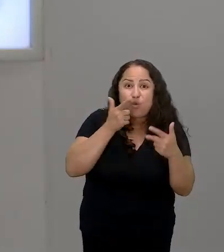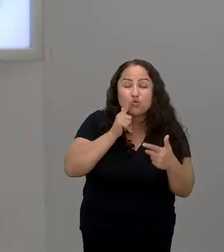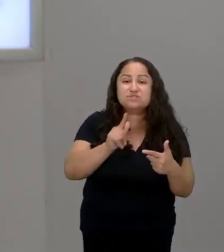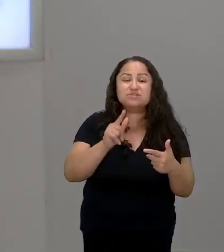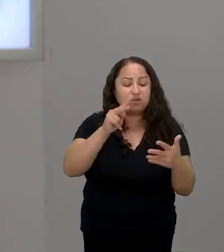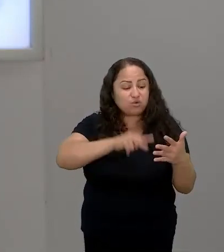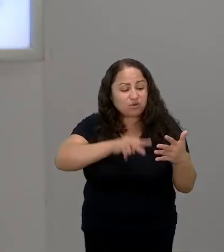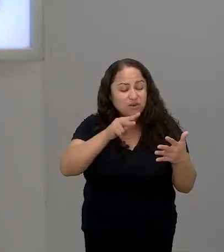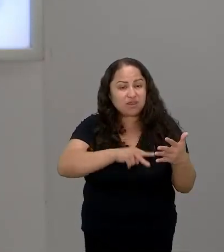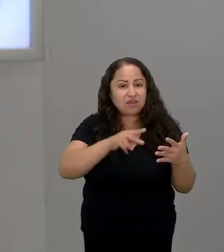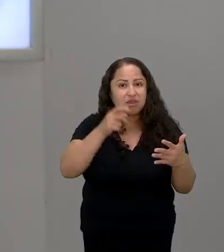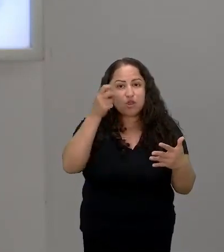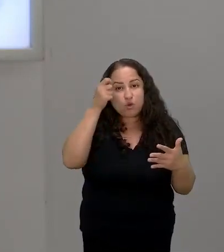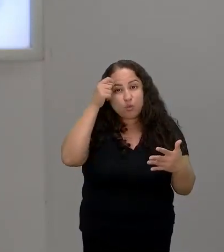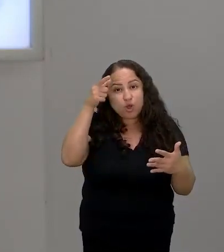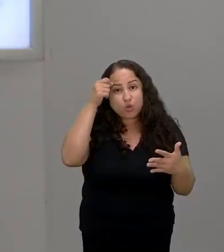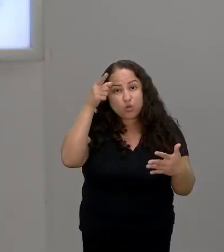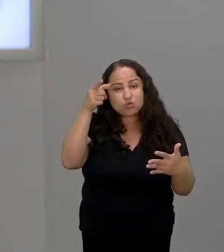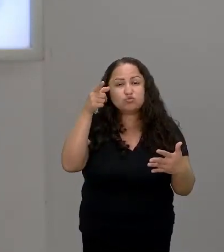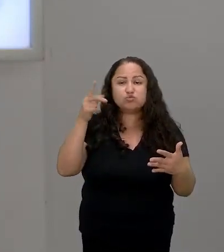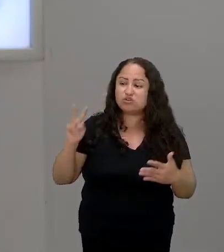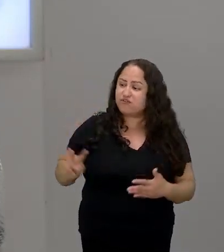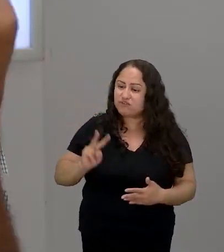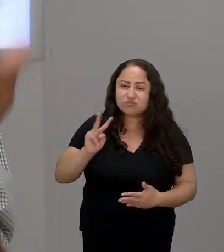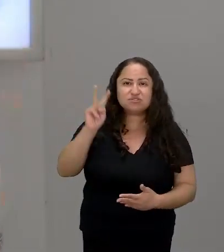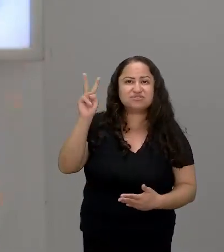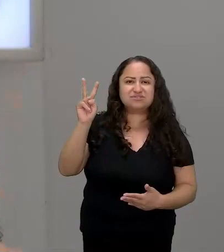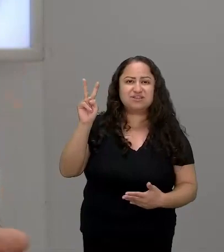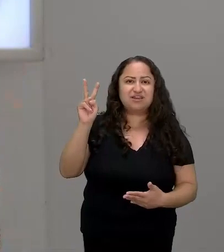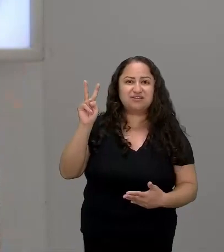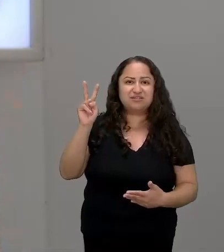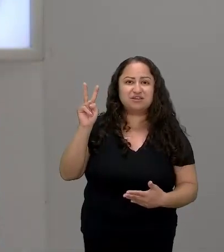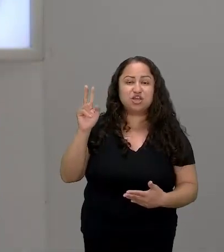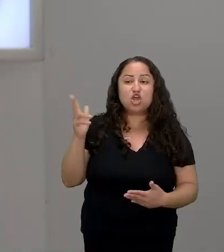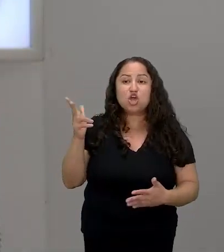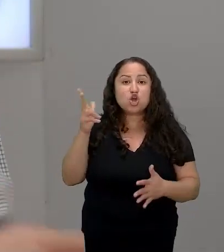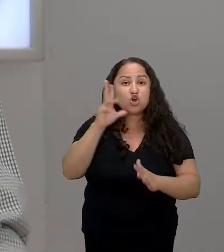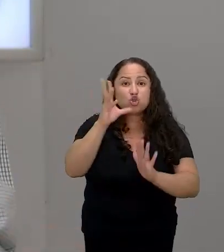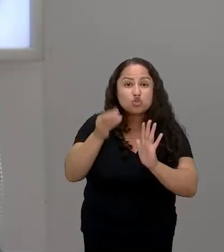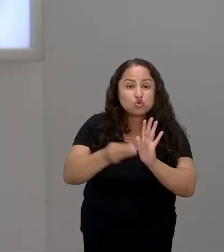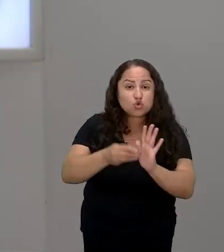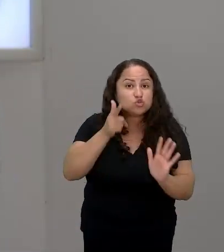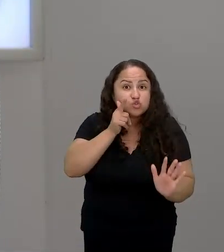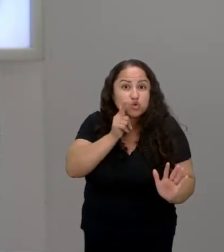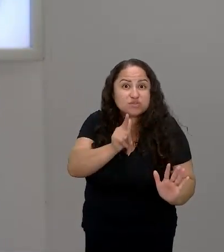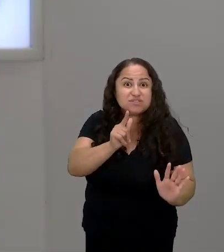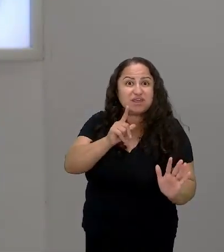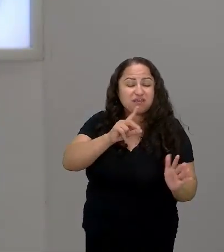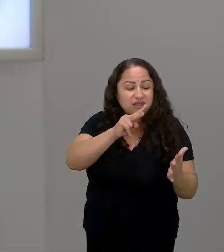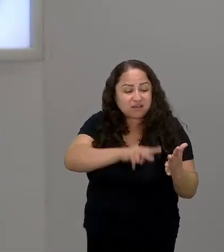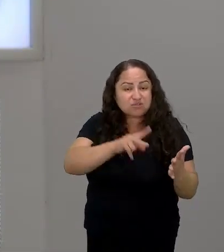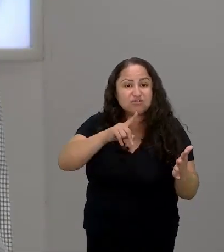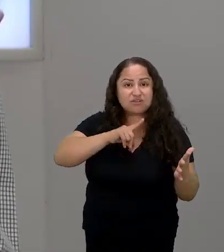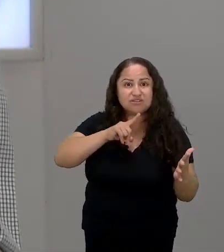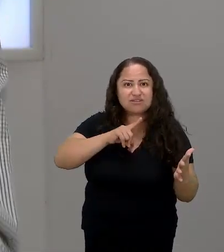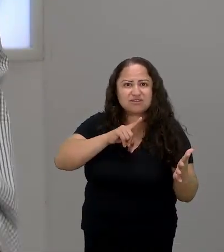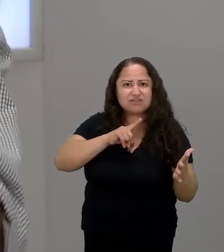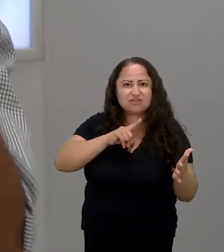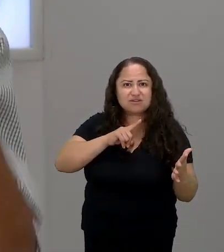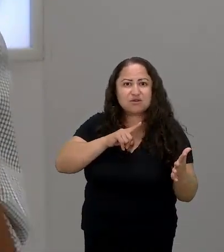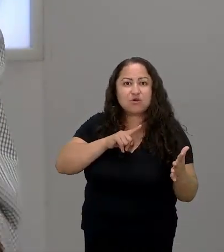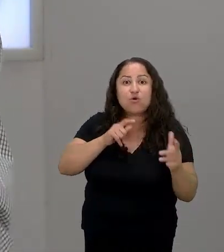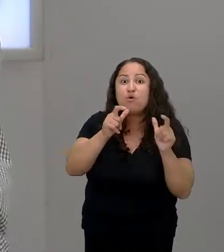literatura é uma cultura que é valorizada enaltecida e completamente acessível quais são as origens